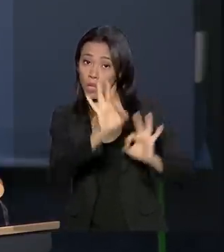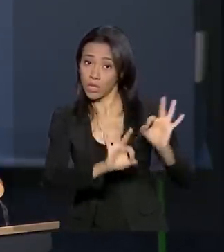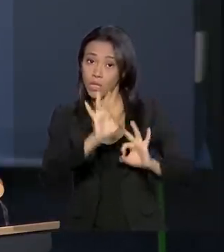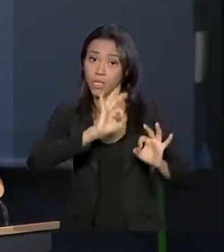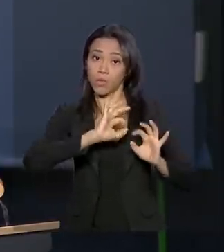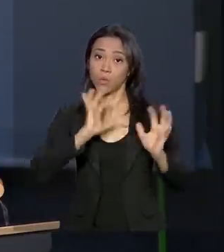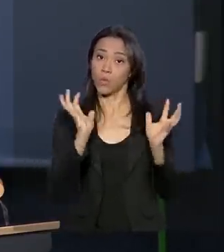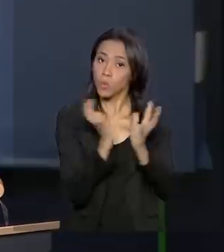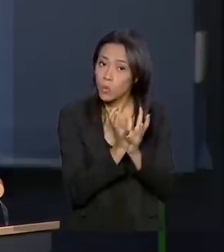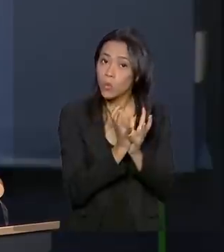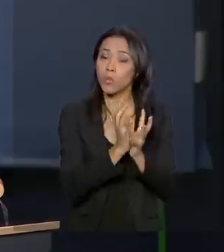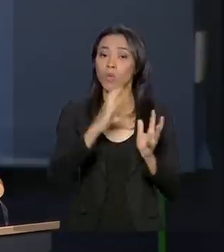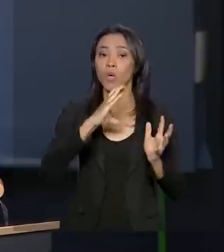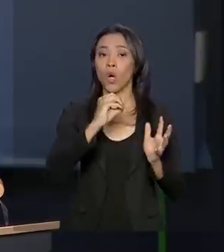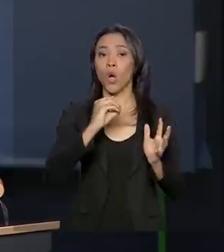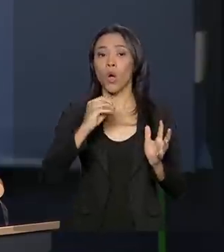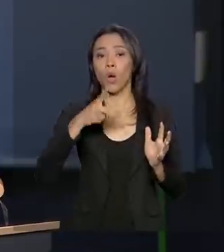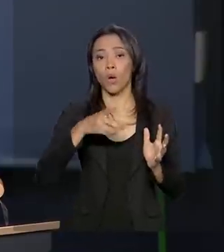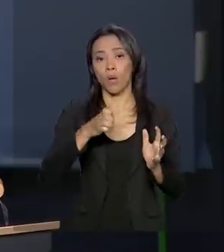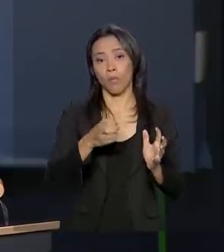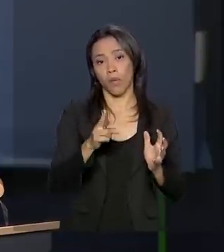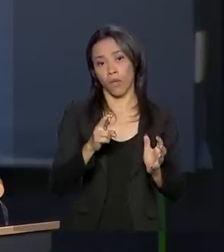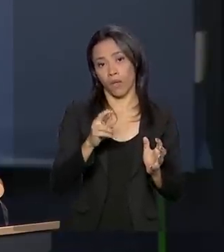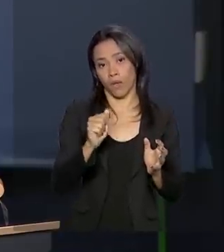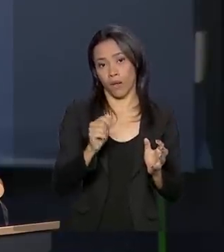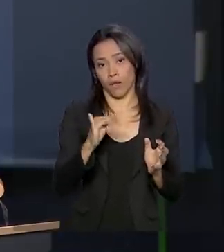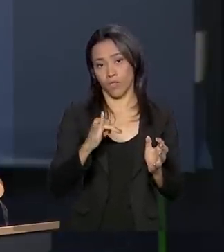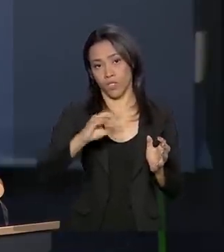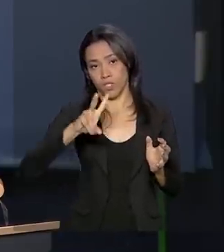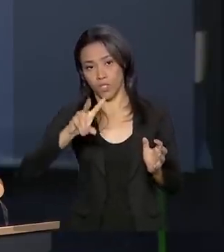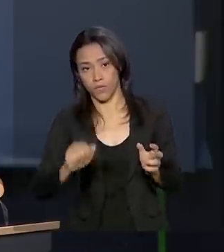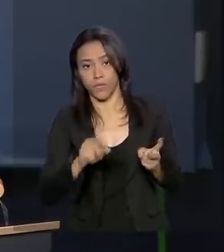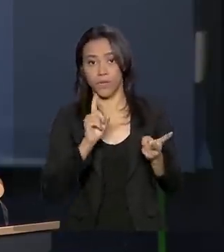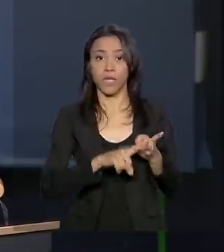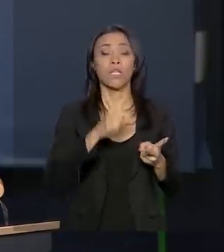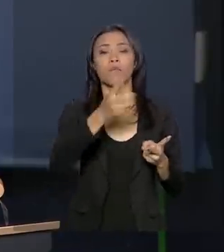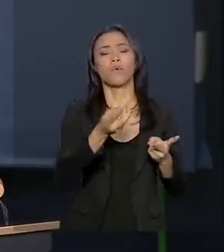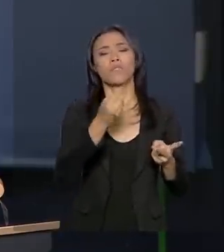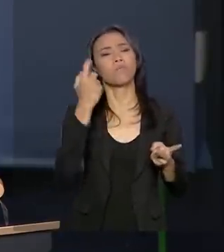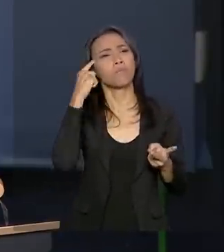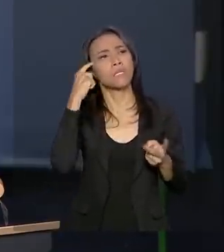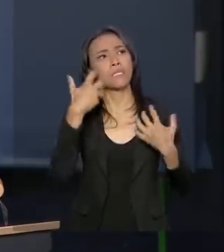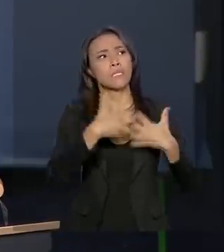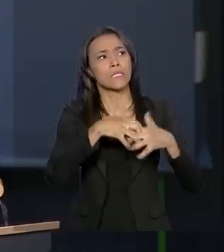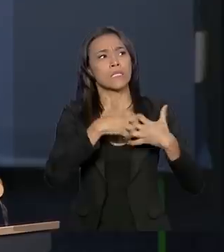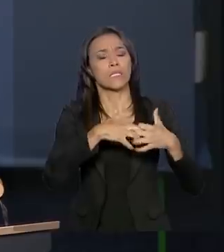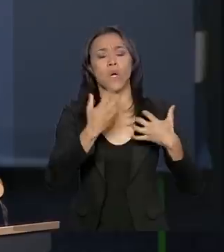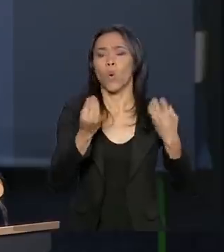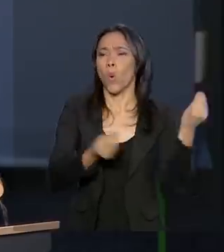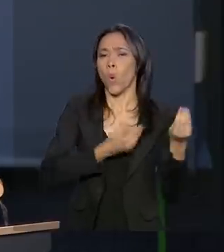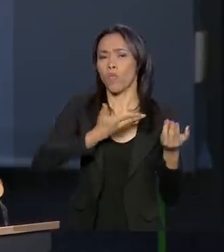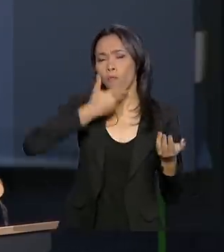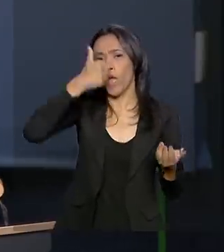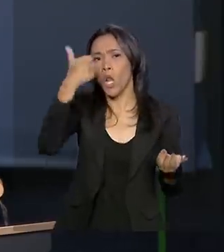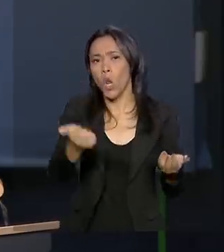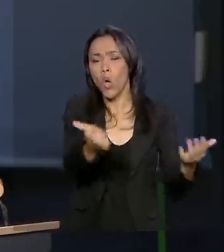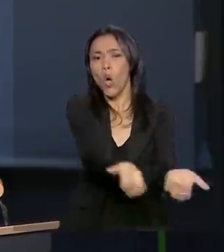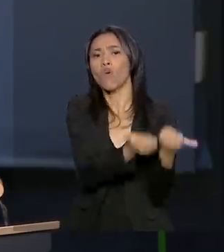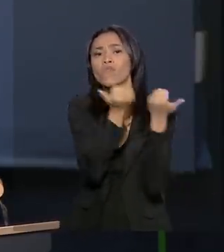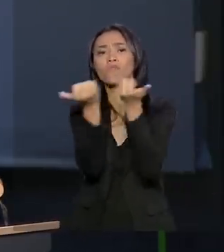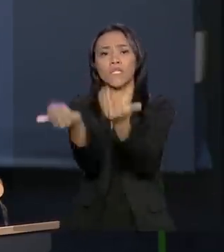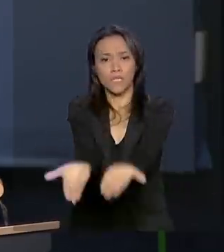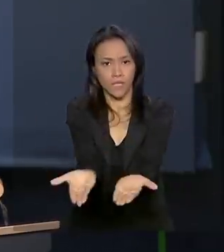cooperativa. Já estão pensando o seguinte. Como é que eu vou especializar minha prestação de serviços? Como é que eu vou me preparar para a